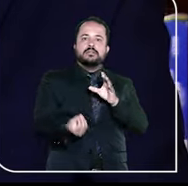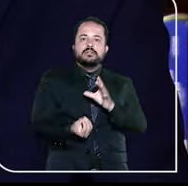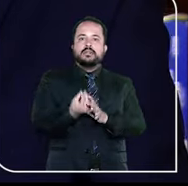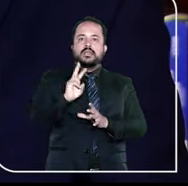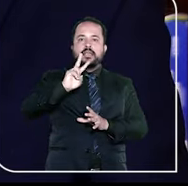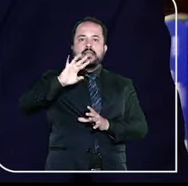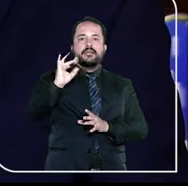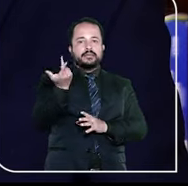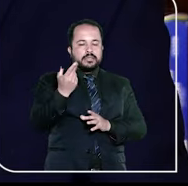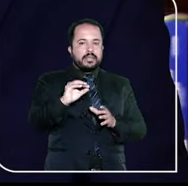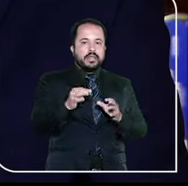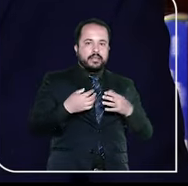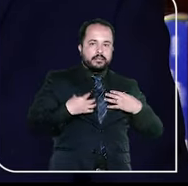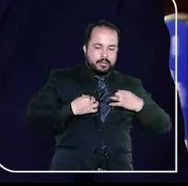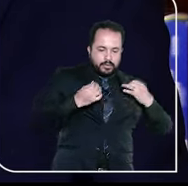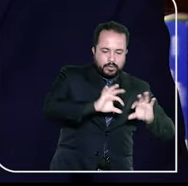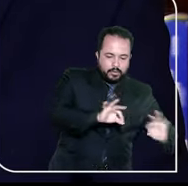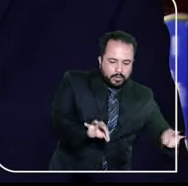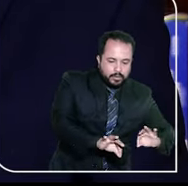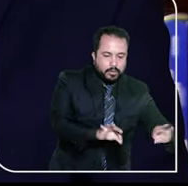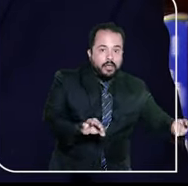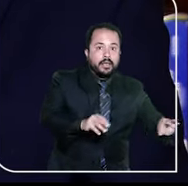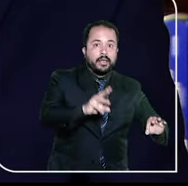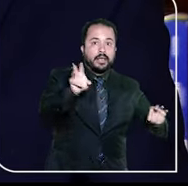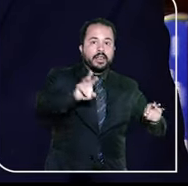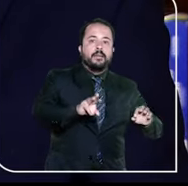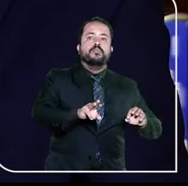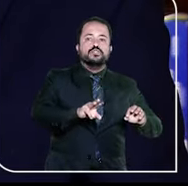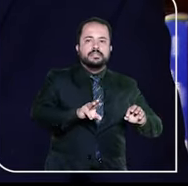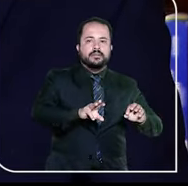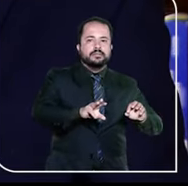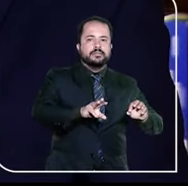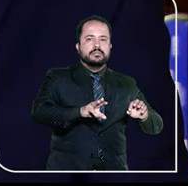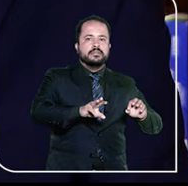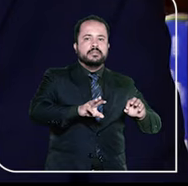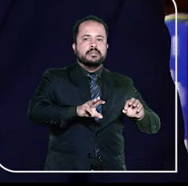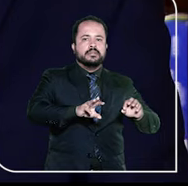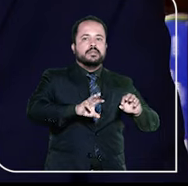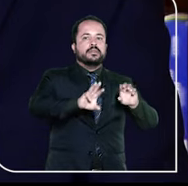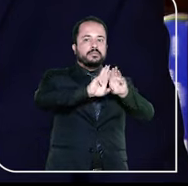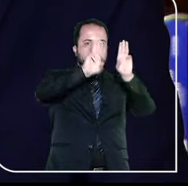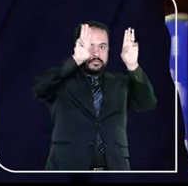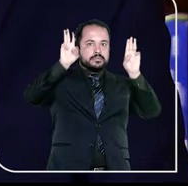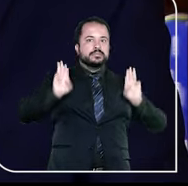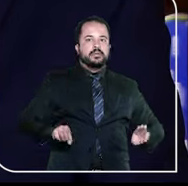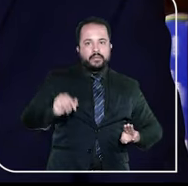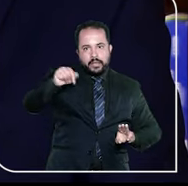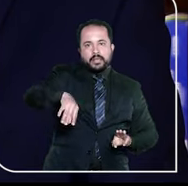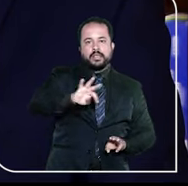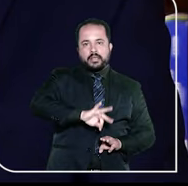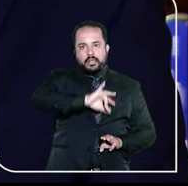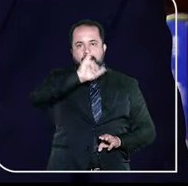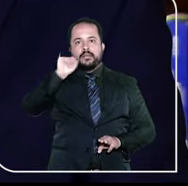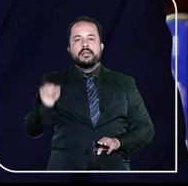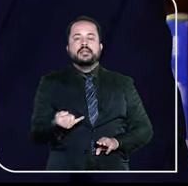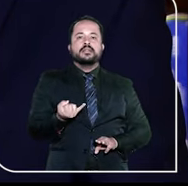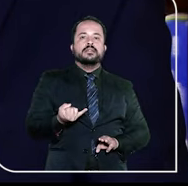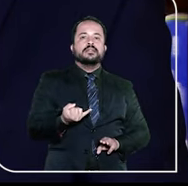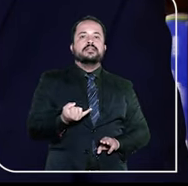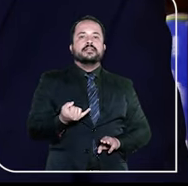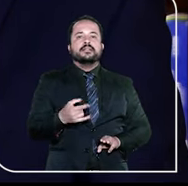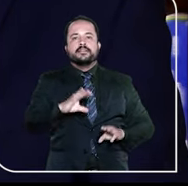num habeas corpus regular, mas esse lençol hoje está compondo o acervo do nosso museu, do Tribunal, né? Para